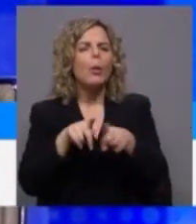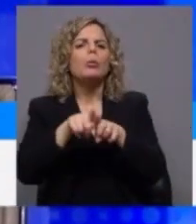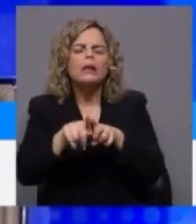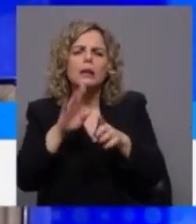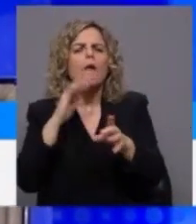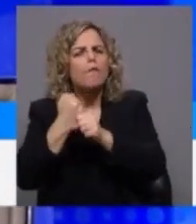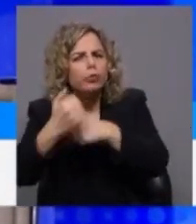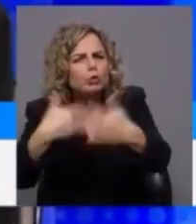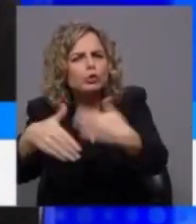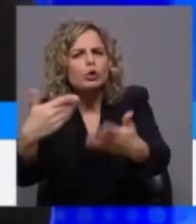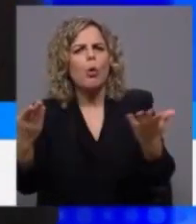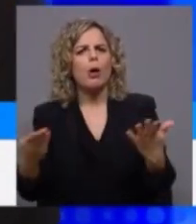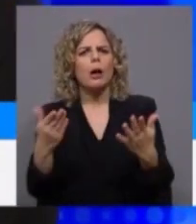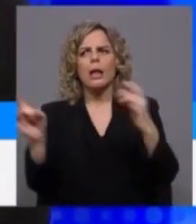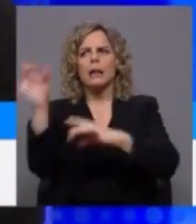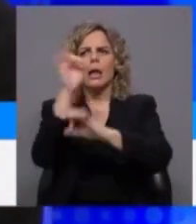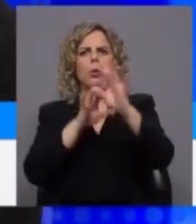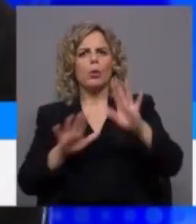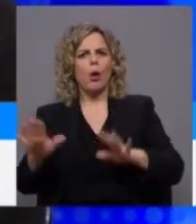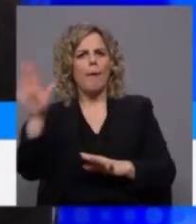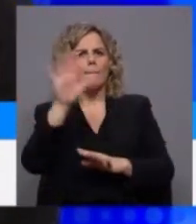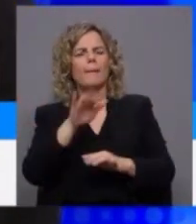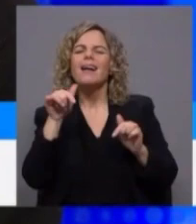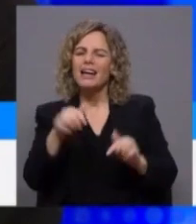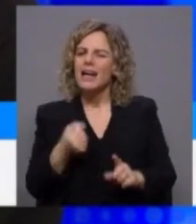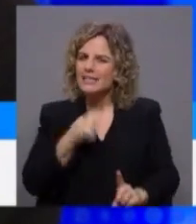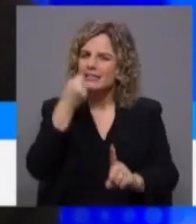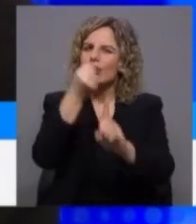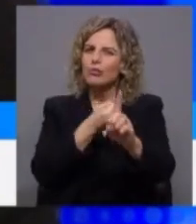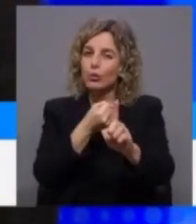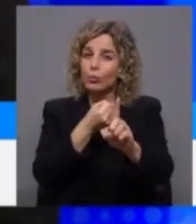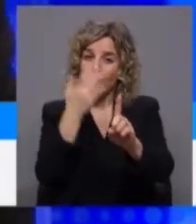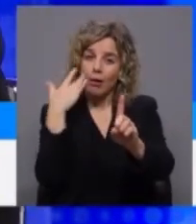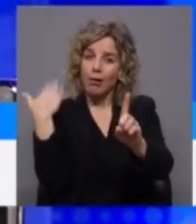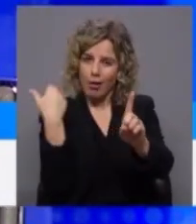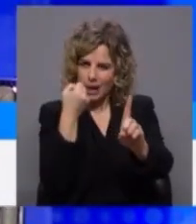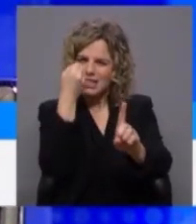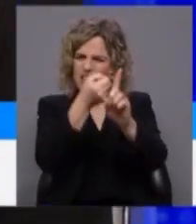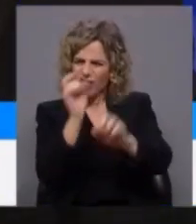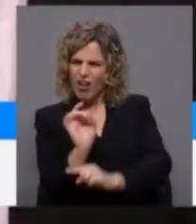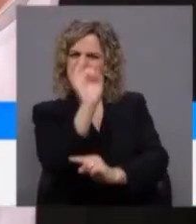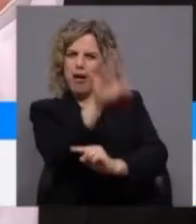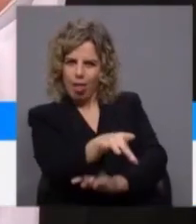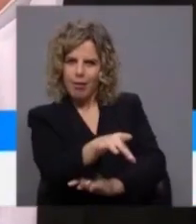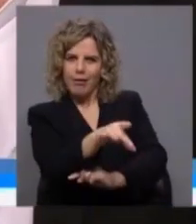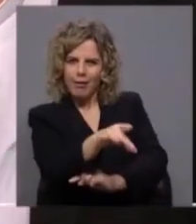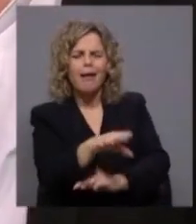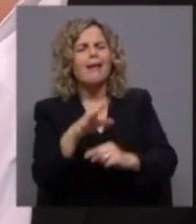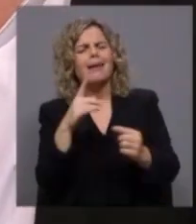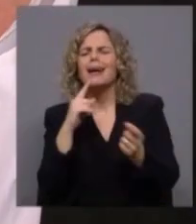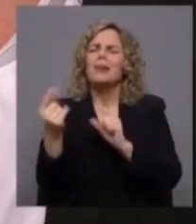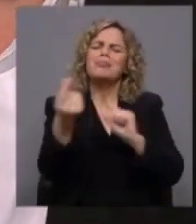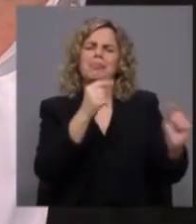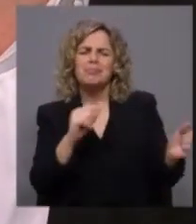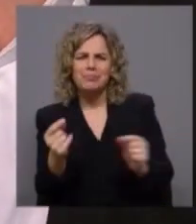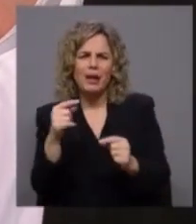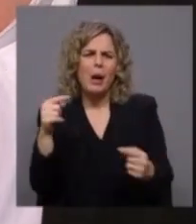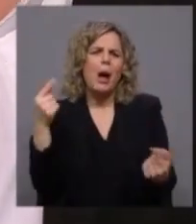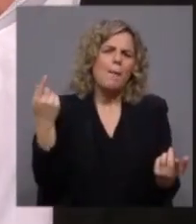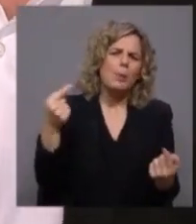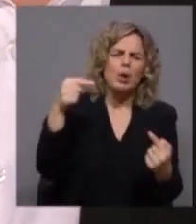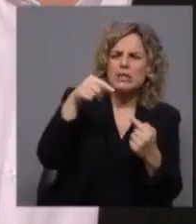no resto da Europa. E daqui lanço um desafio a António Costa. Nós podemos muito melhor do que estar a discutir entre Bloco Central, maioria